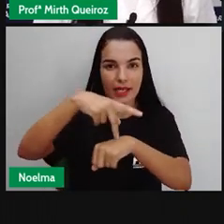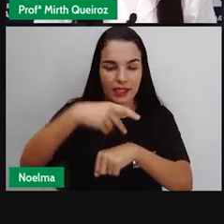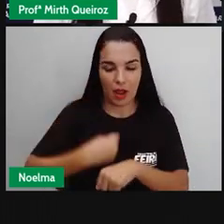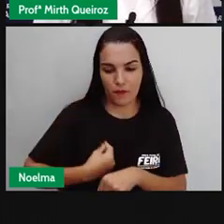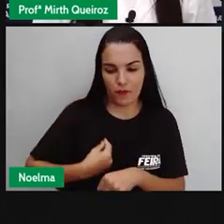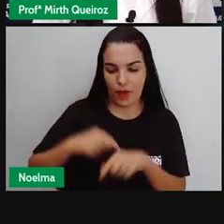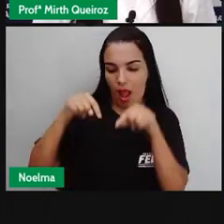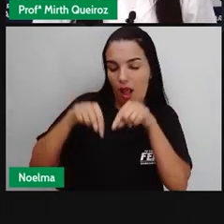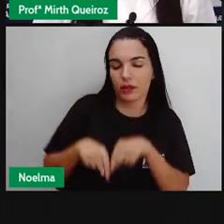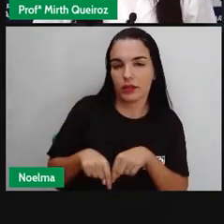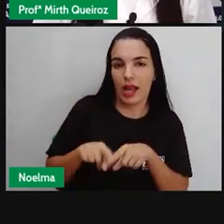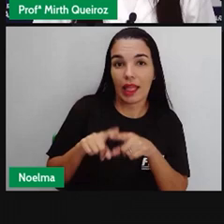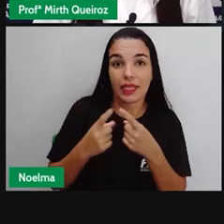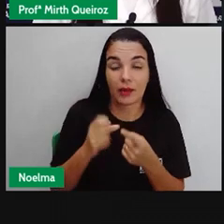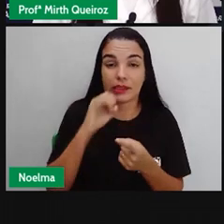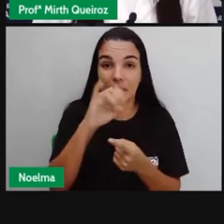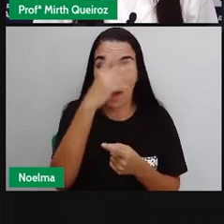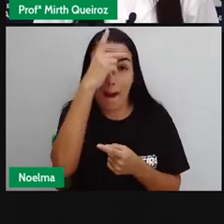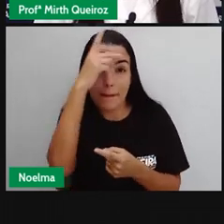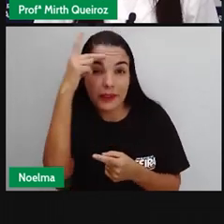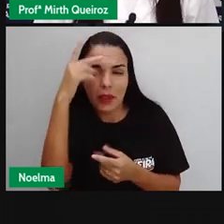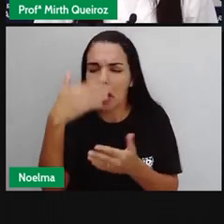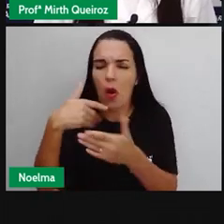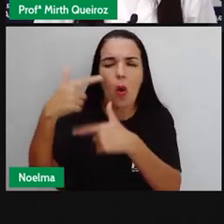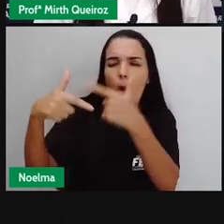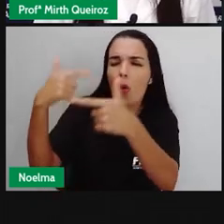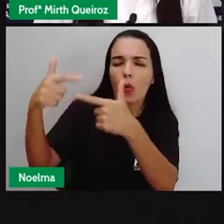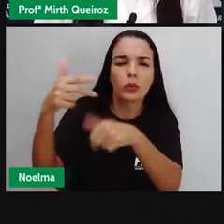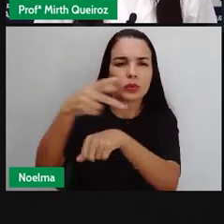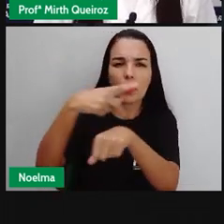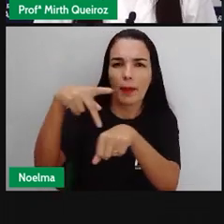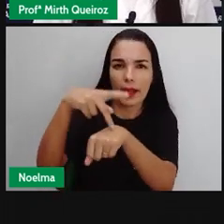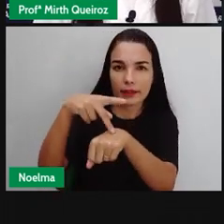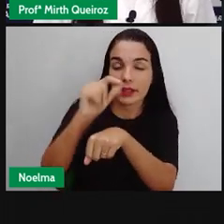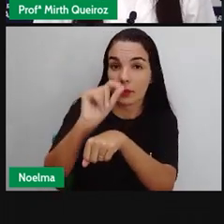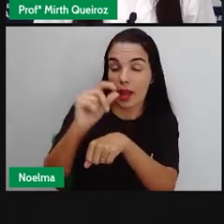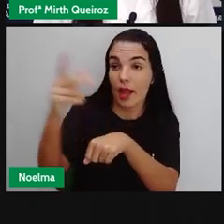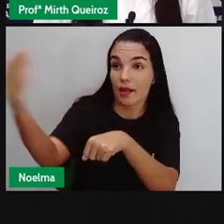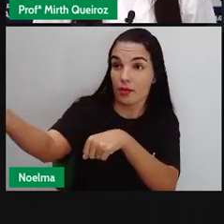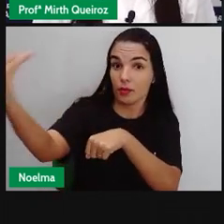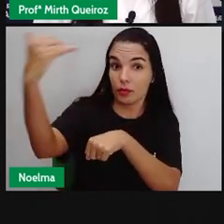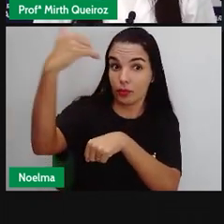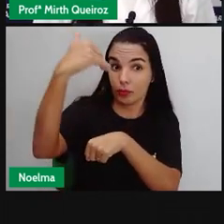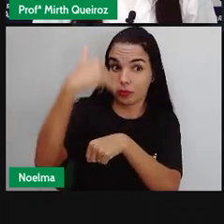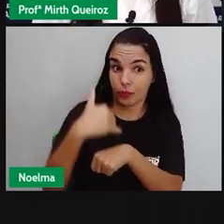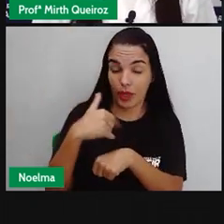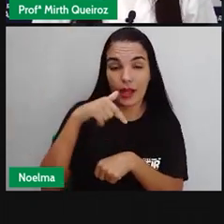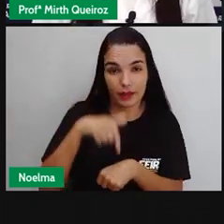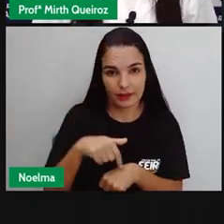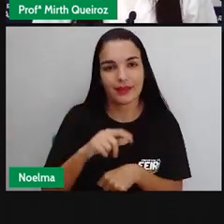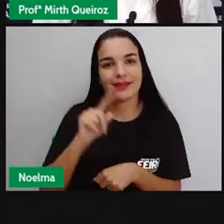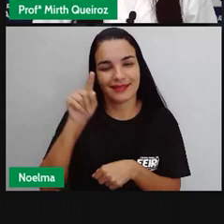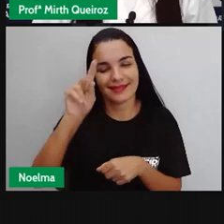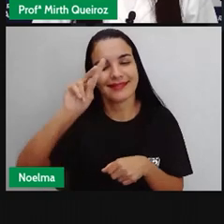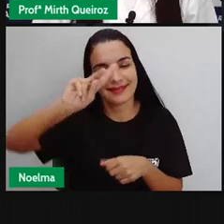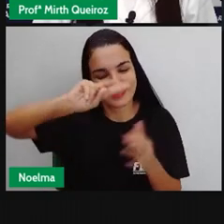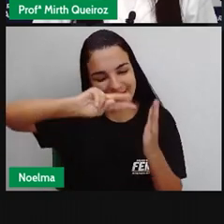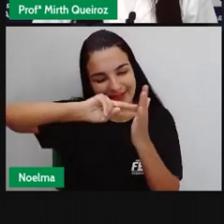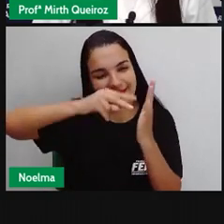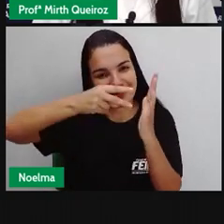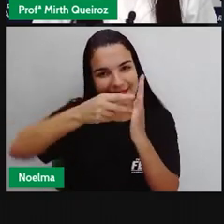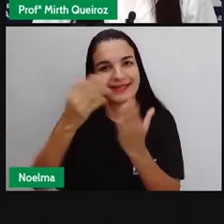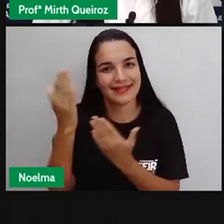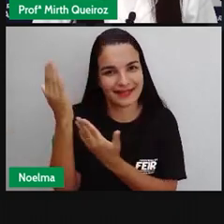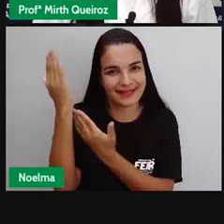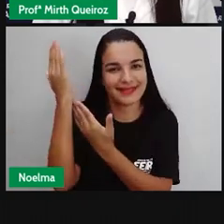vem morar no Brasil, uma pessoa que é de outro país, ele é um imigrante. Então, imigrantes